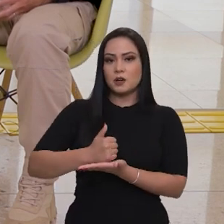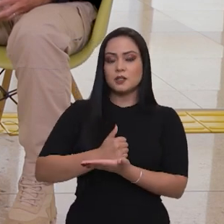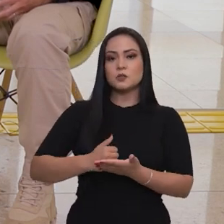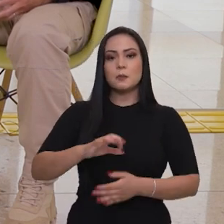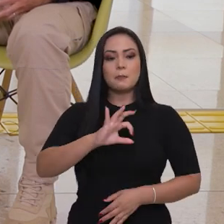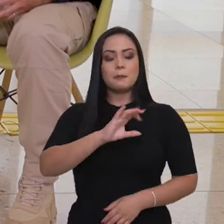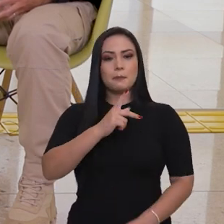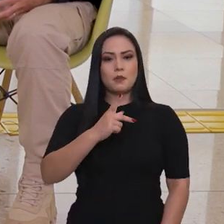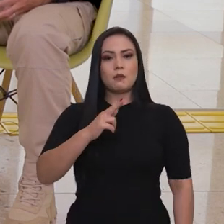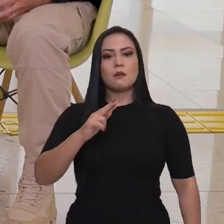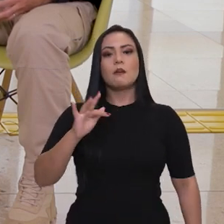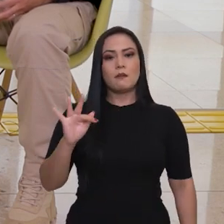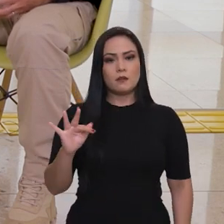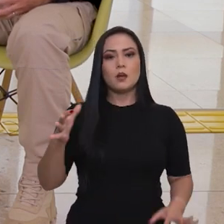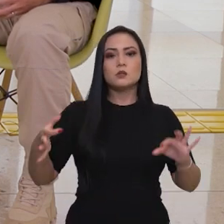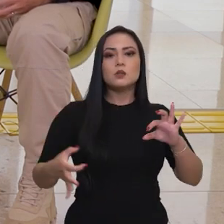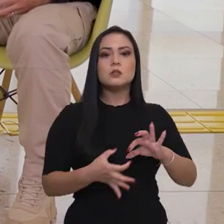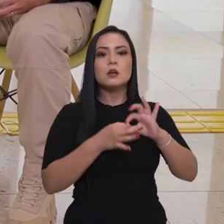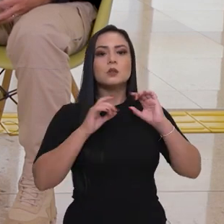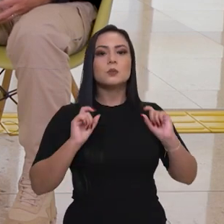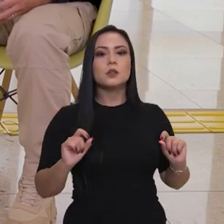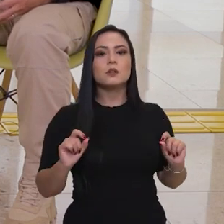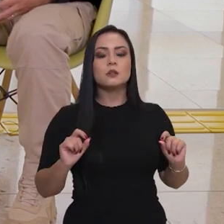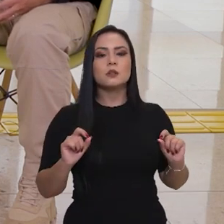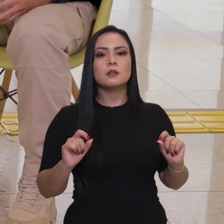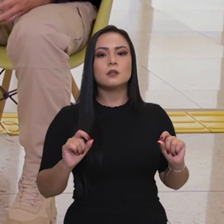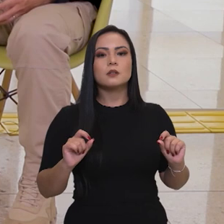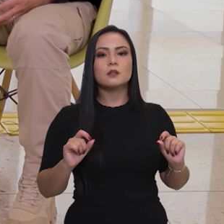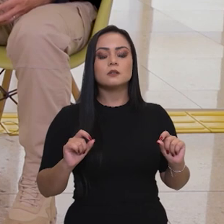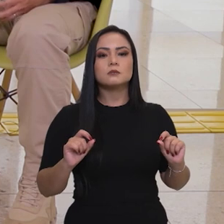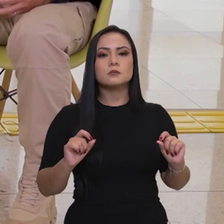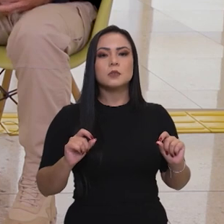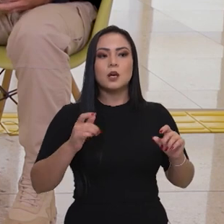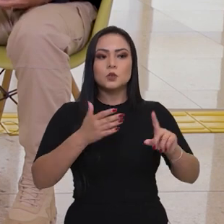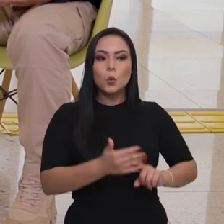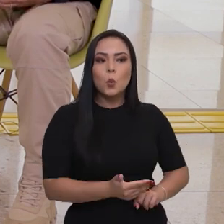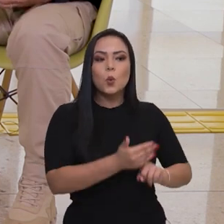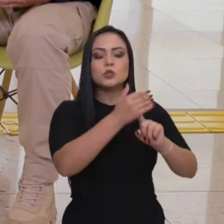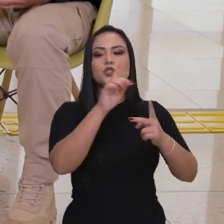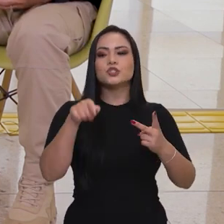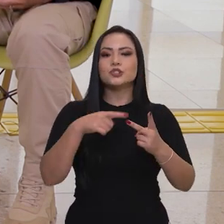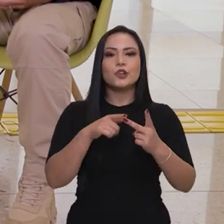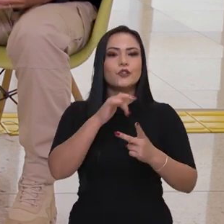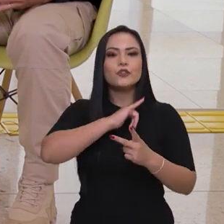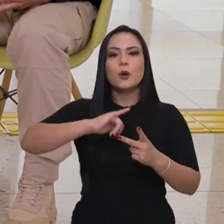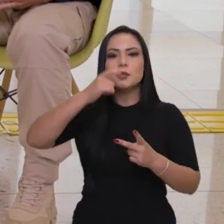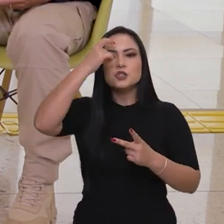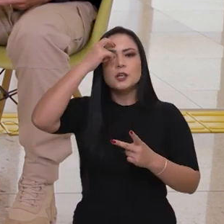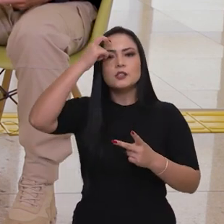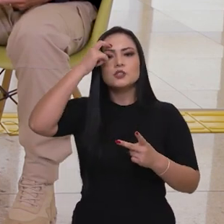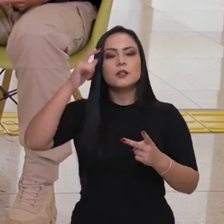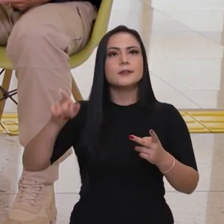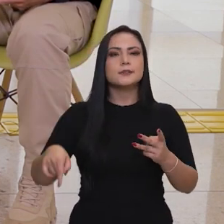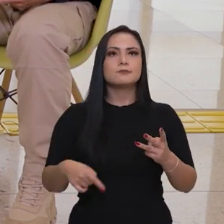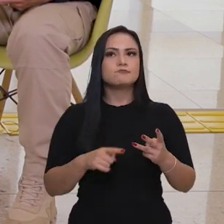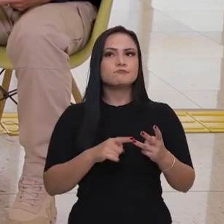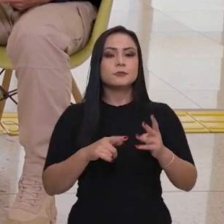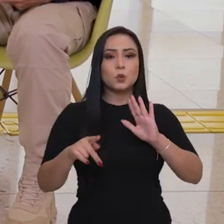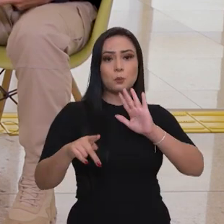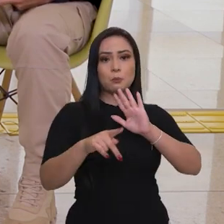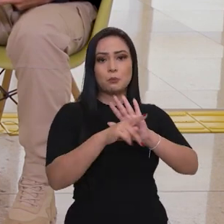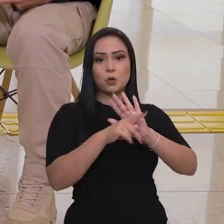policiais rodoviários federais, associado a tecnologias, informação de inteligência